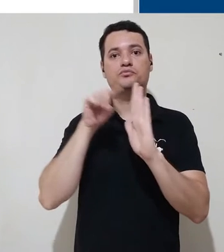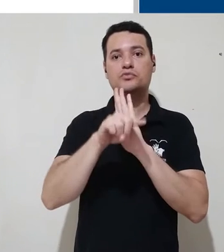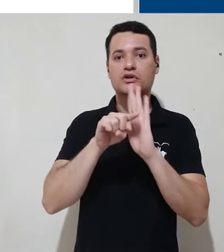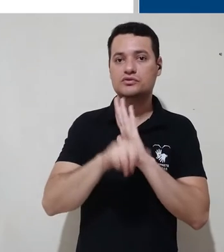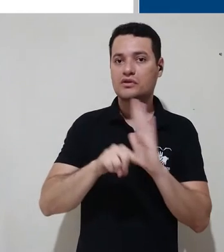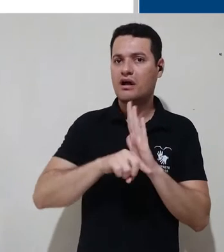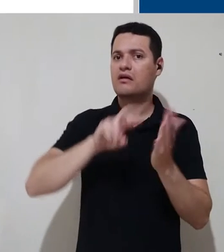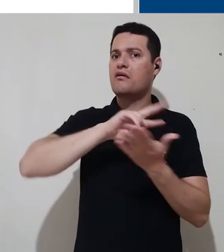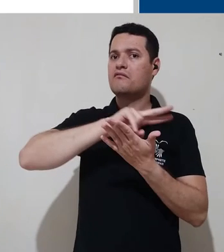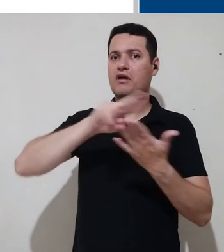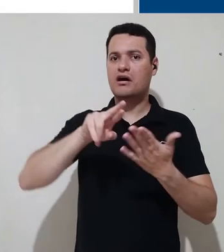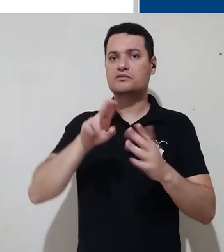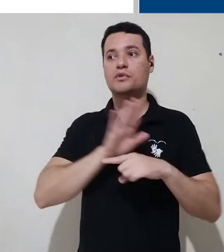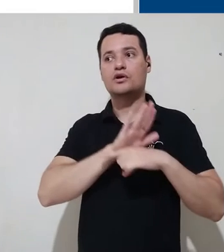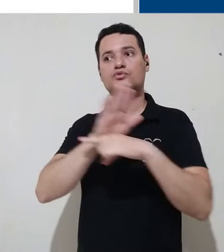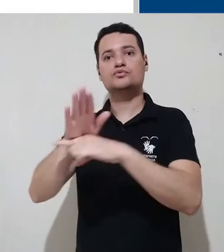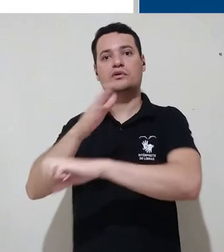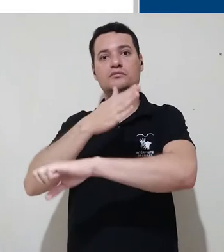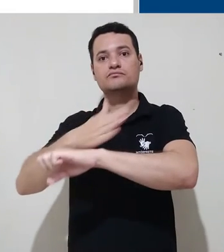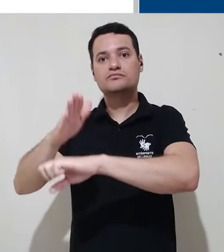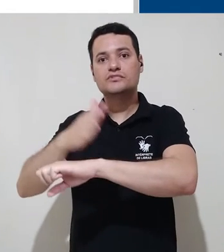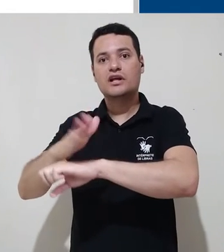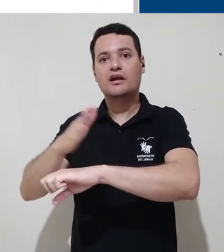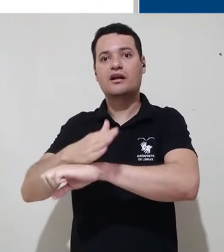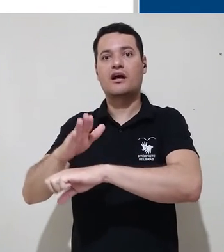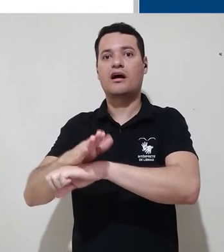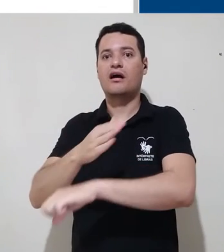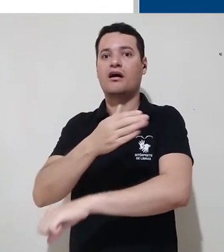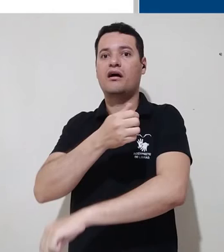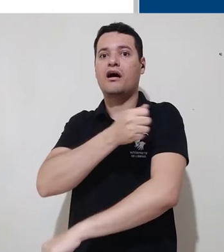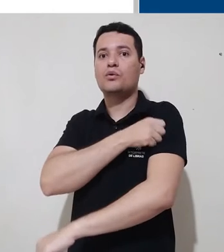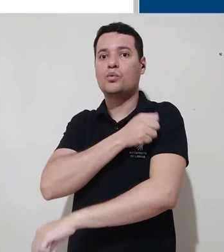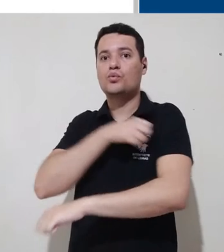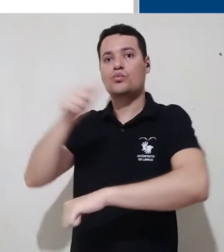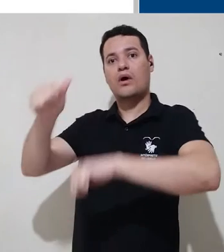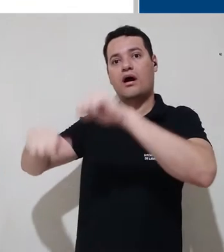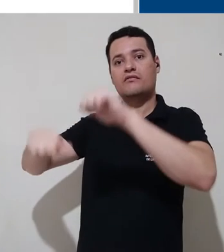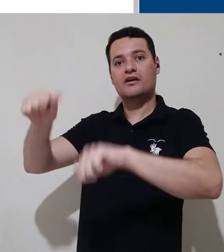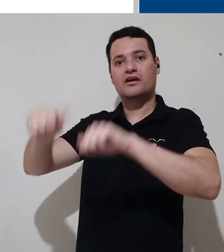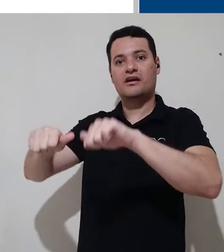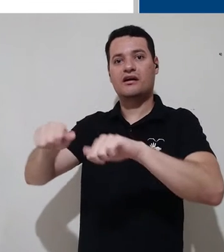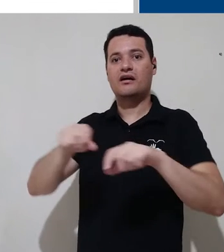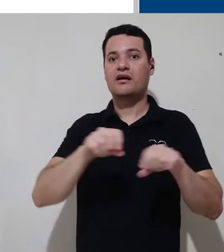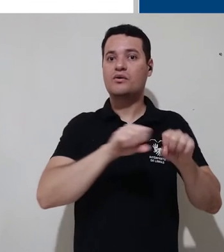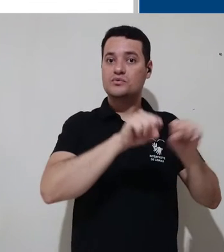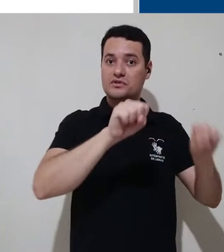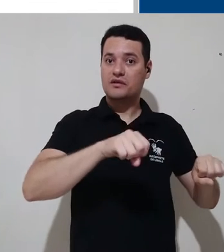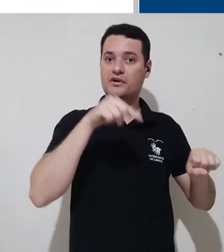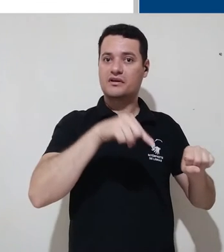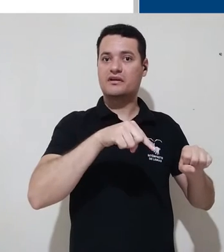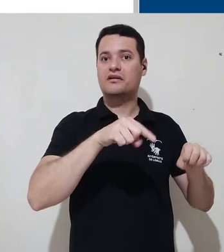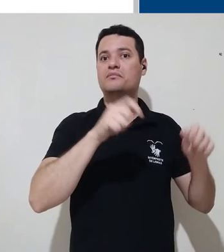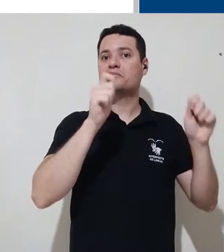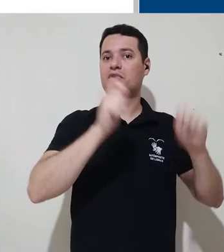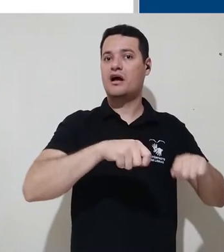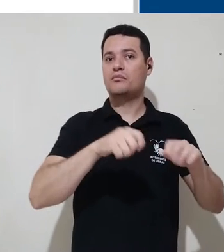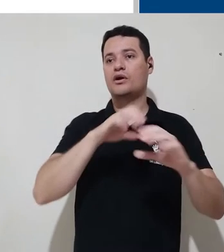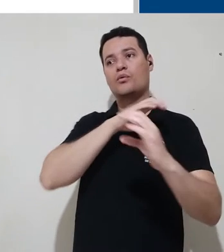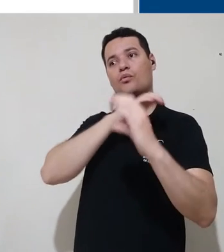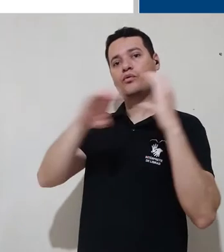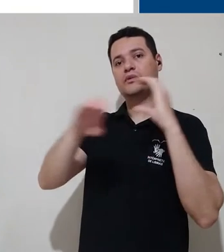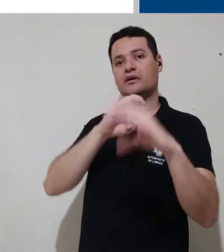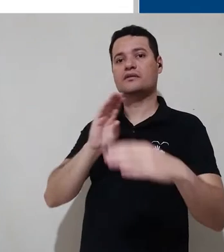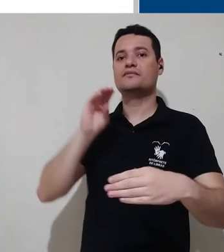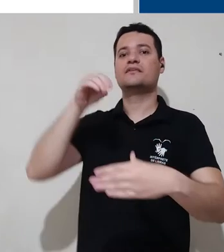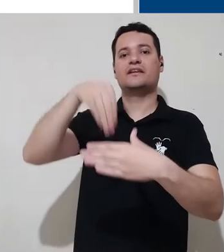para exercitar e avaliar os alunos e vai oferecer a possibilidade de comunicação dentro